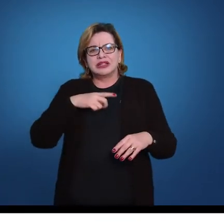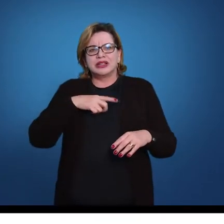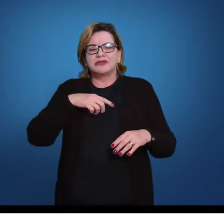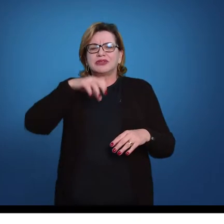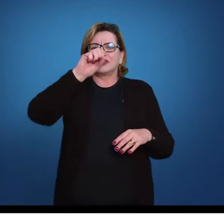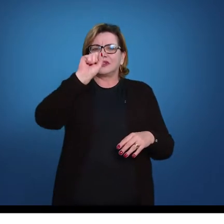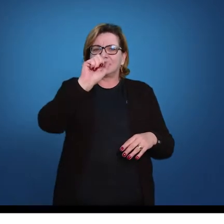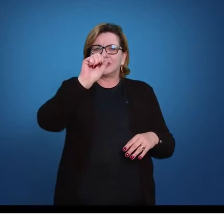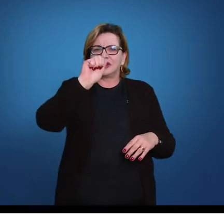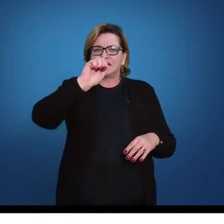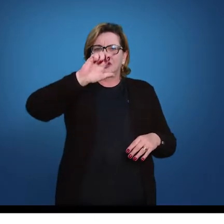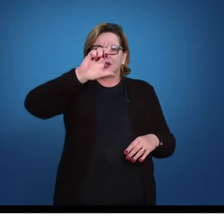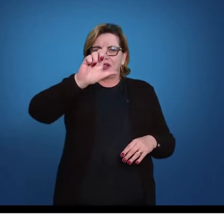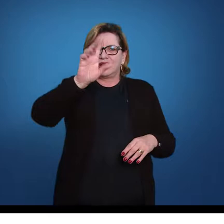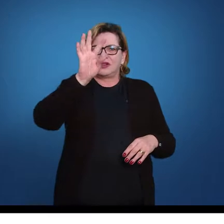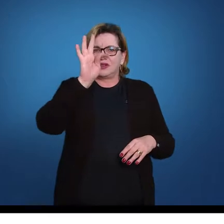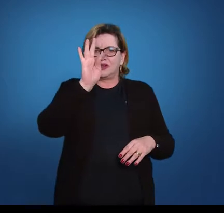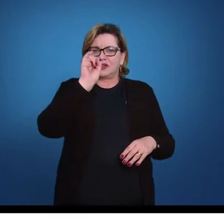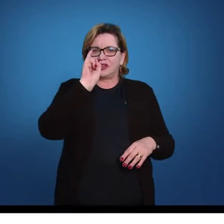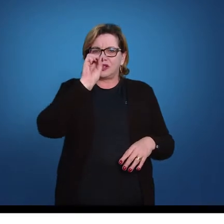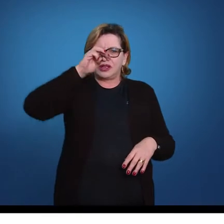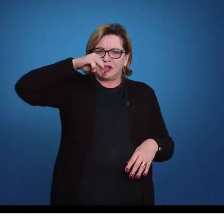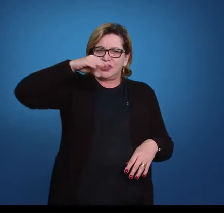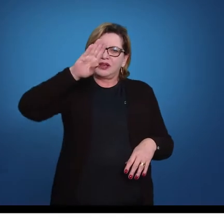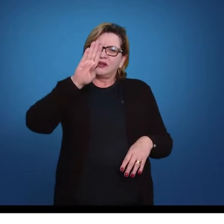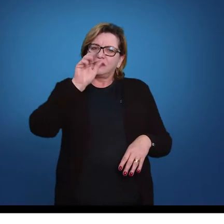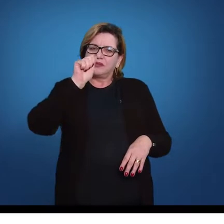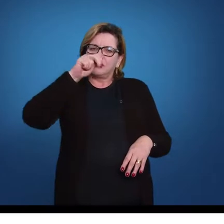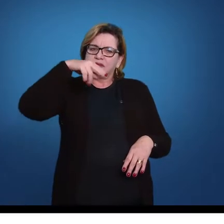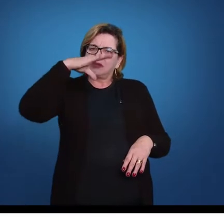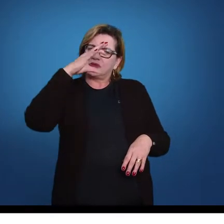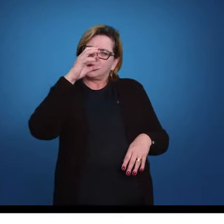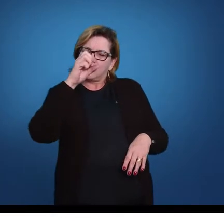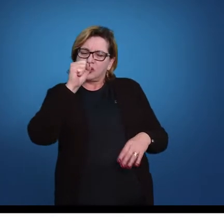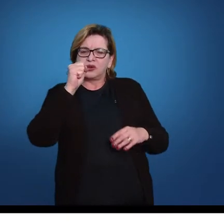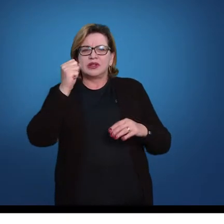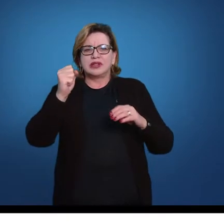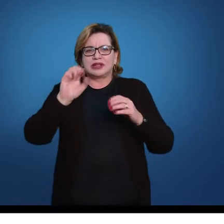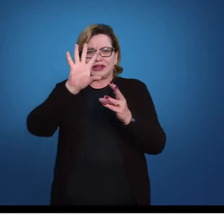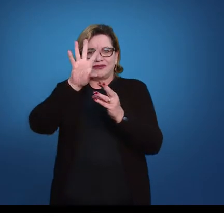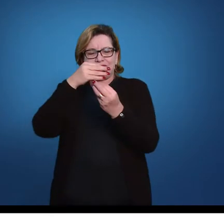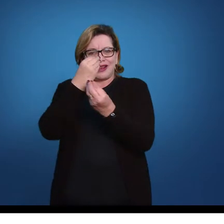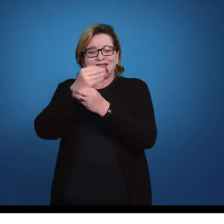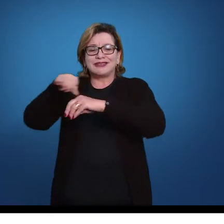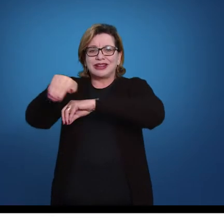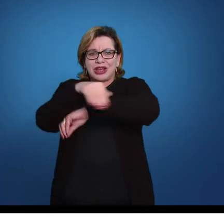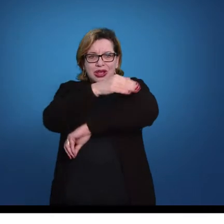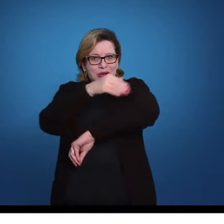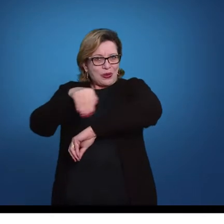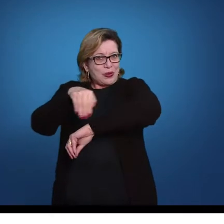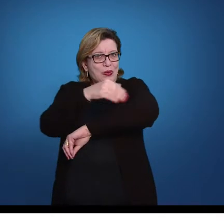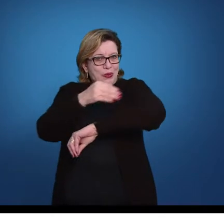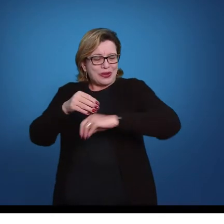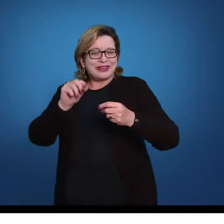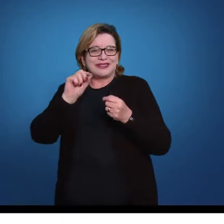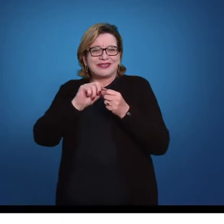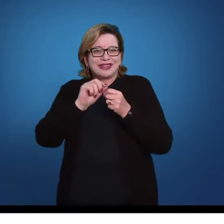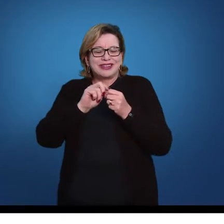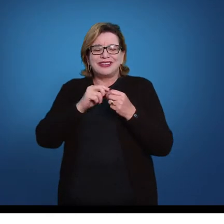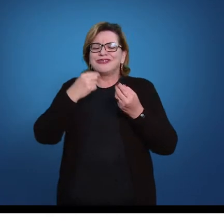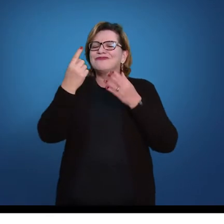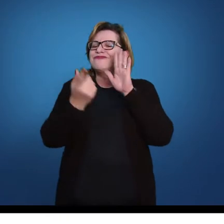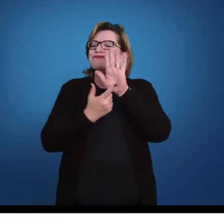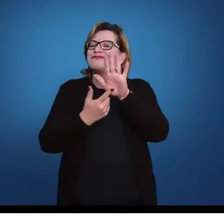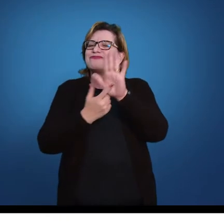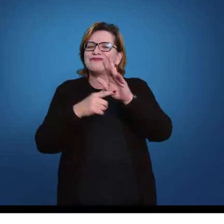saltimbancos, que eram artistas de rua, acrobatas, malabaristas, domadores, que exibiam